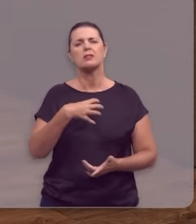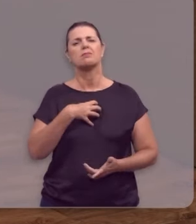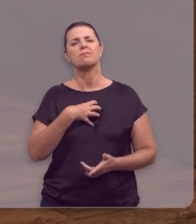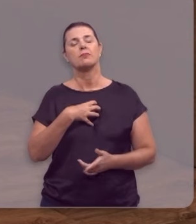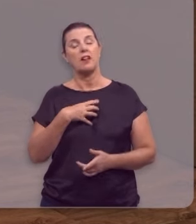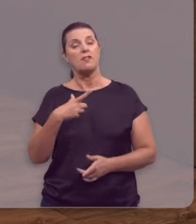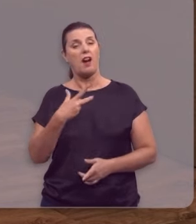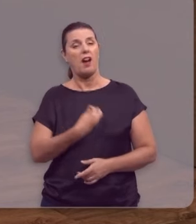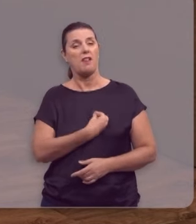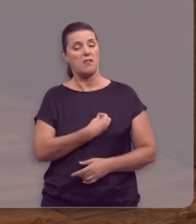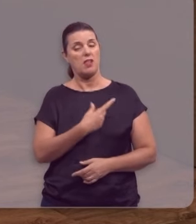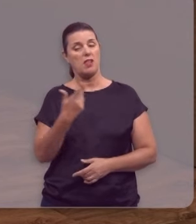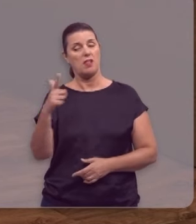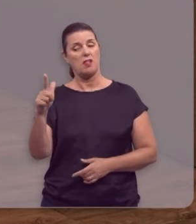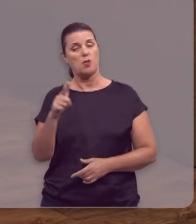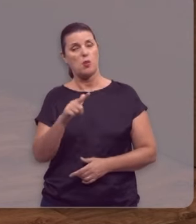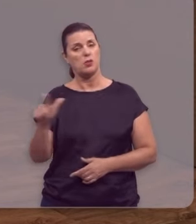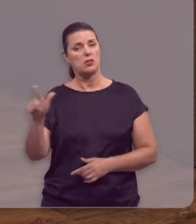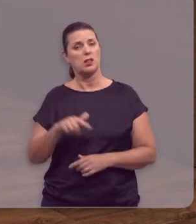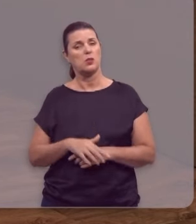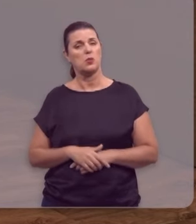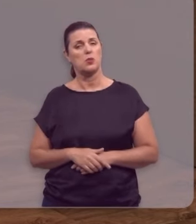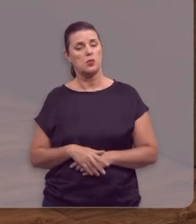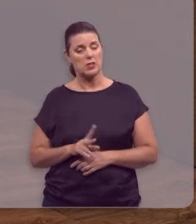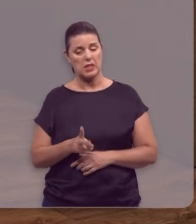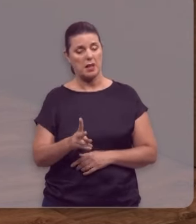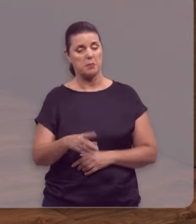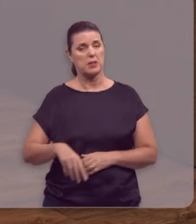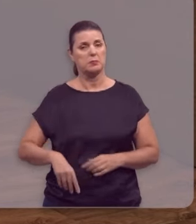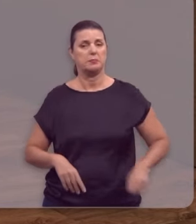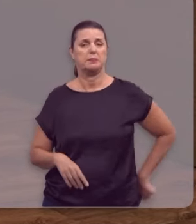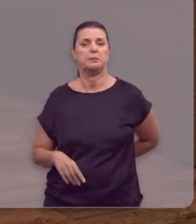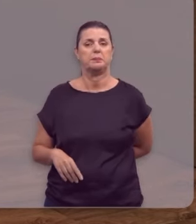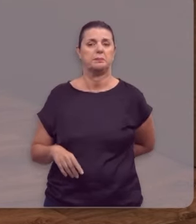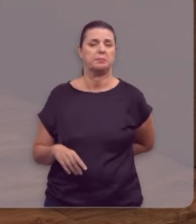convivendo com essa pessoa. O tempo todo.